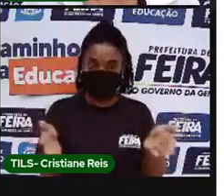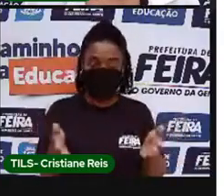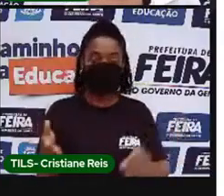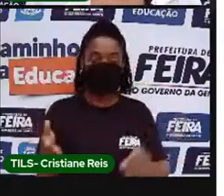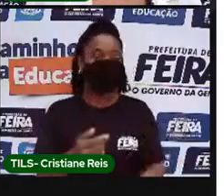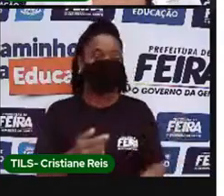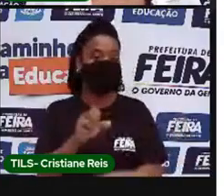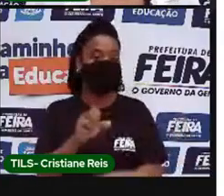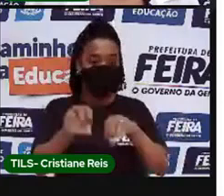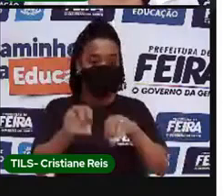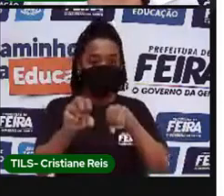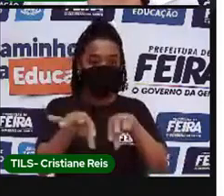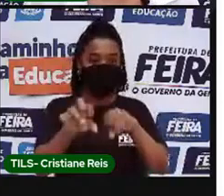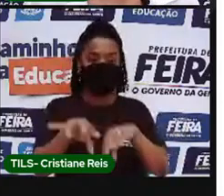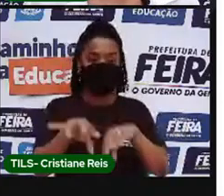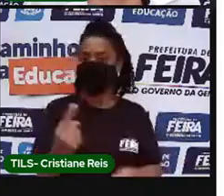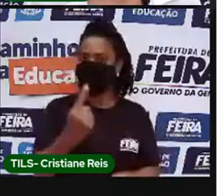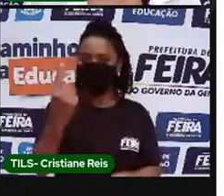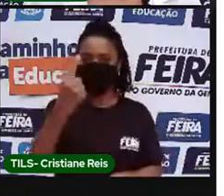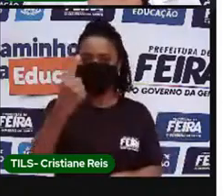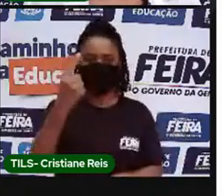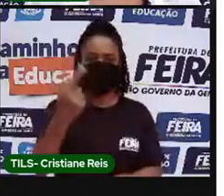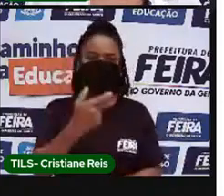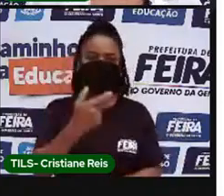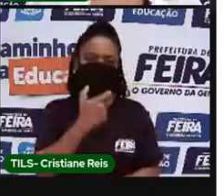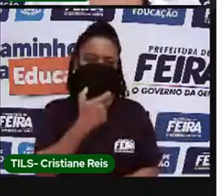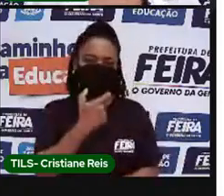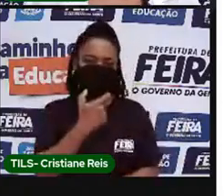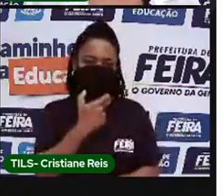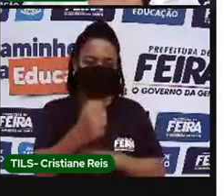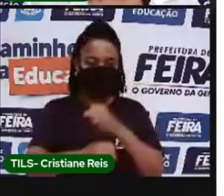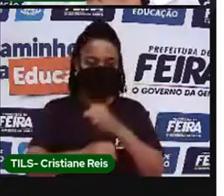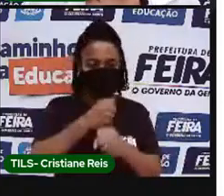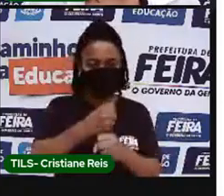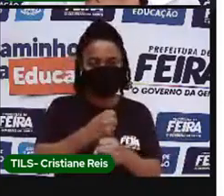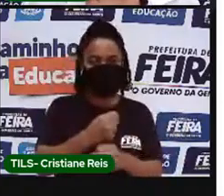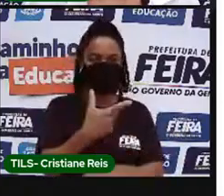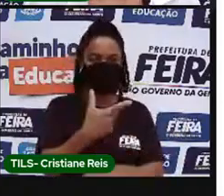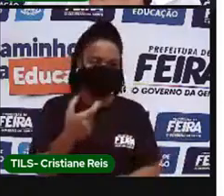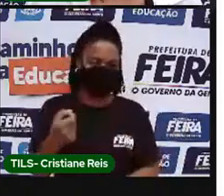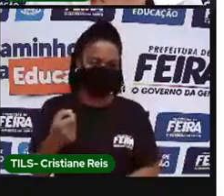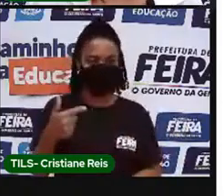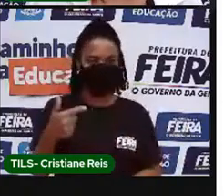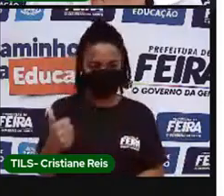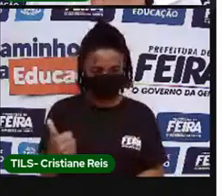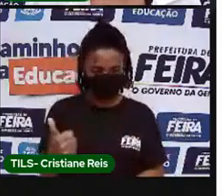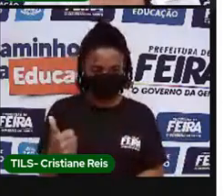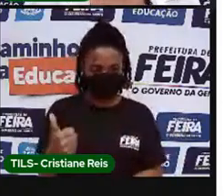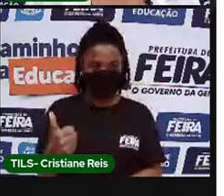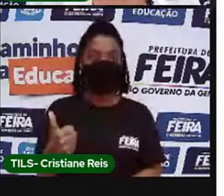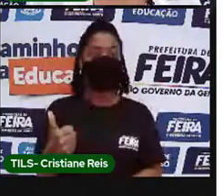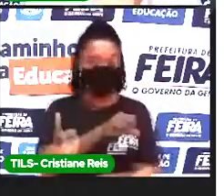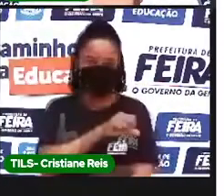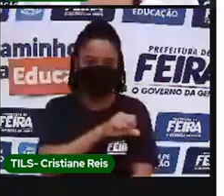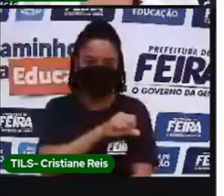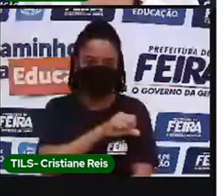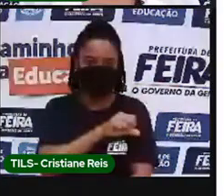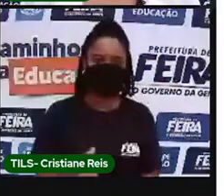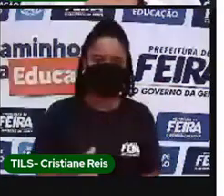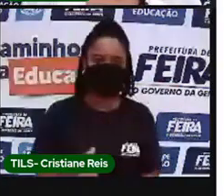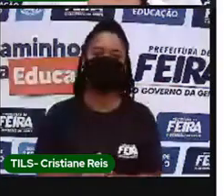deste ano letivo. E ela está dedicada ao oitavo e ao nono ano.